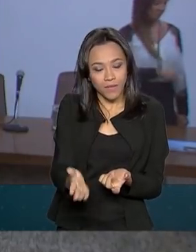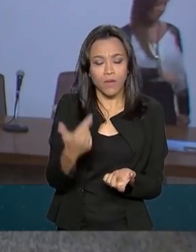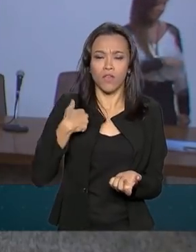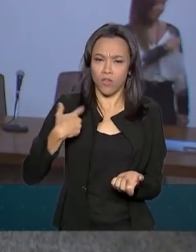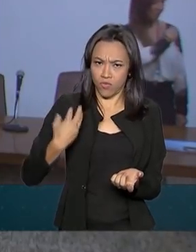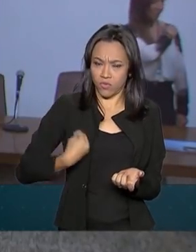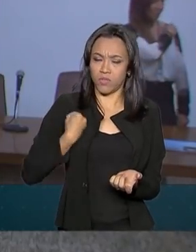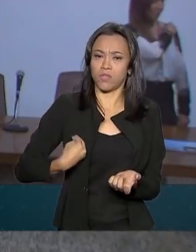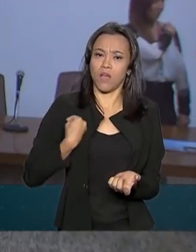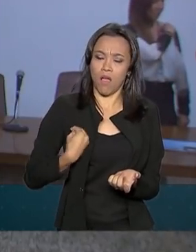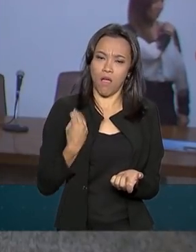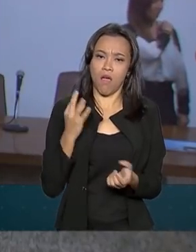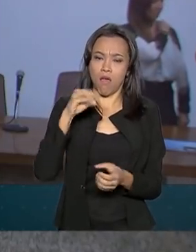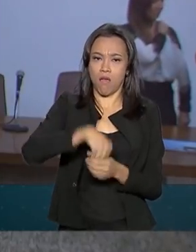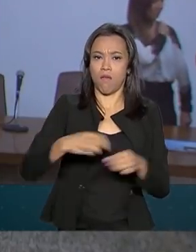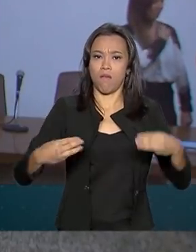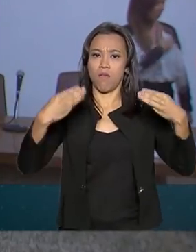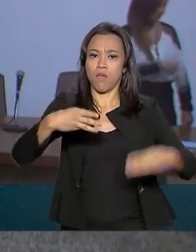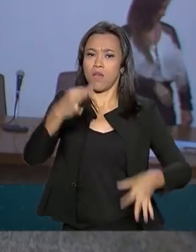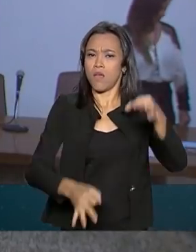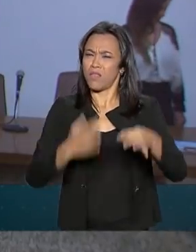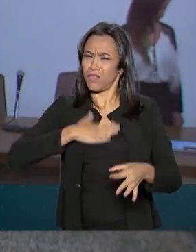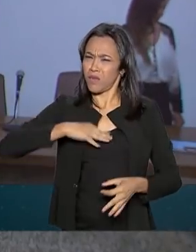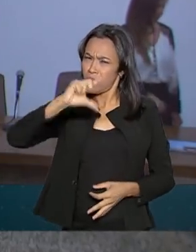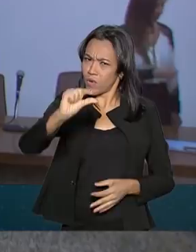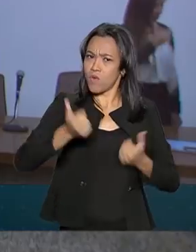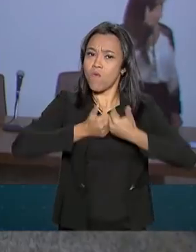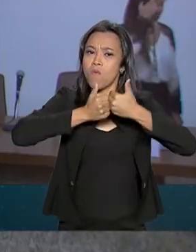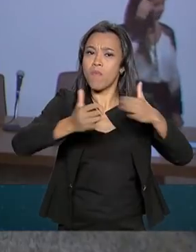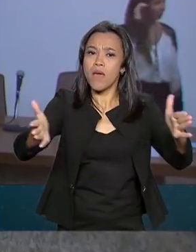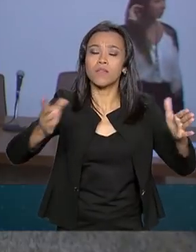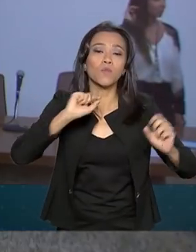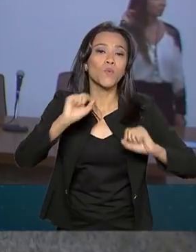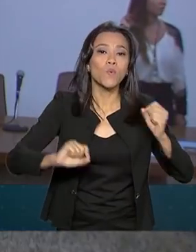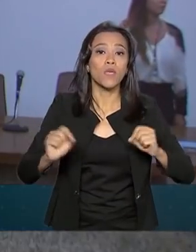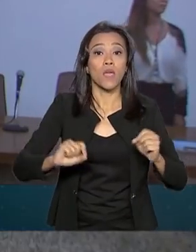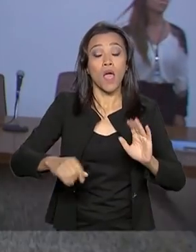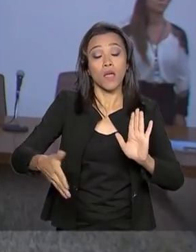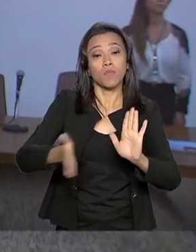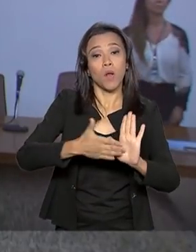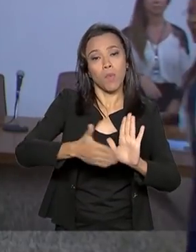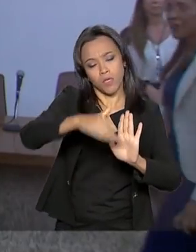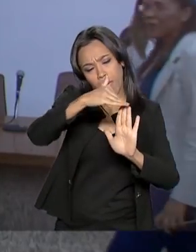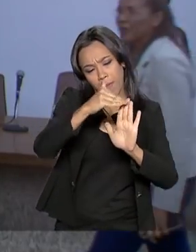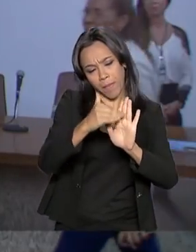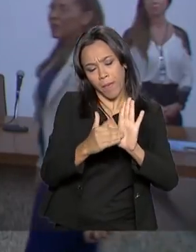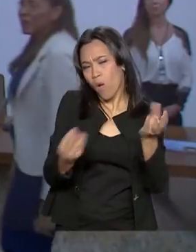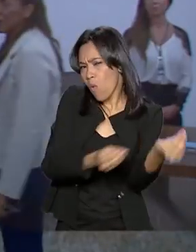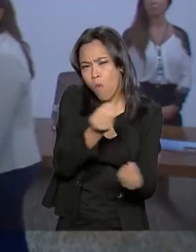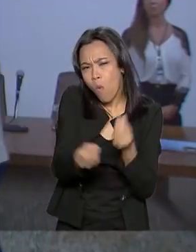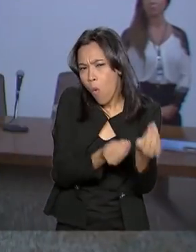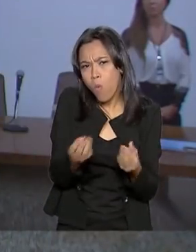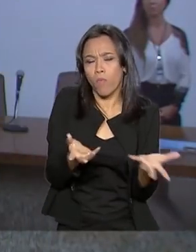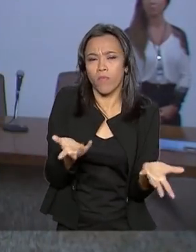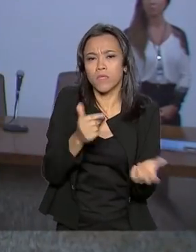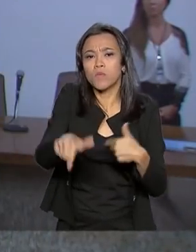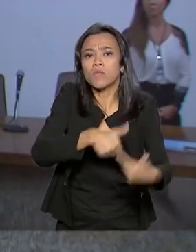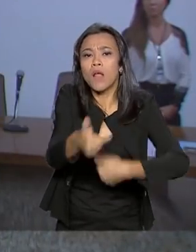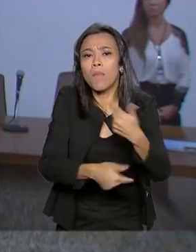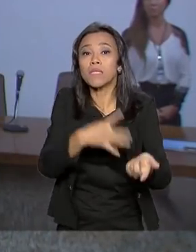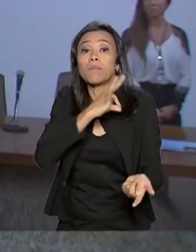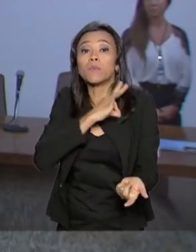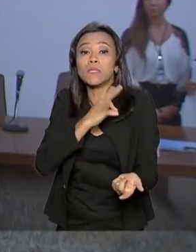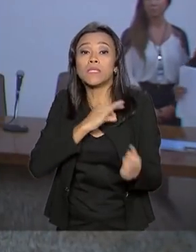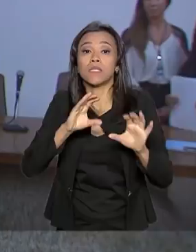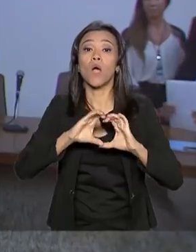Ministério da Justiça, onde daqui a pouquinho começa o lançamento dessa diretriz nacional de polícia comunitária. E como a Carla